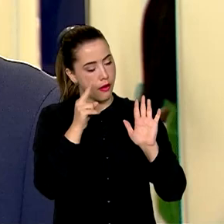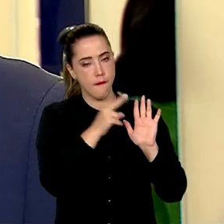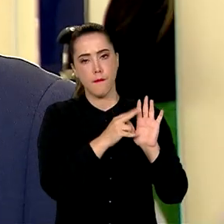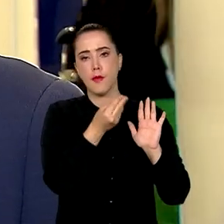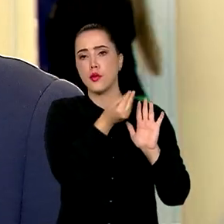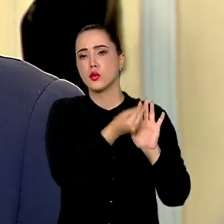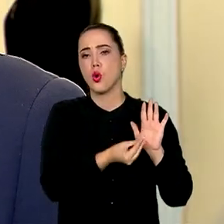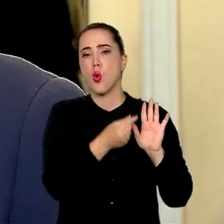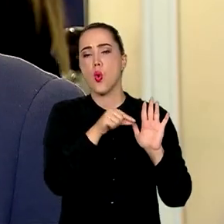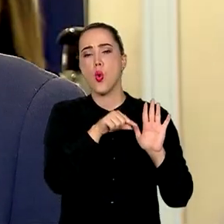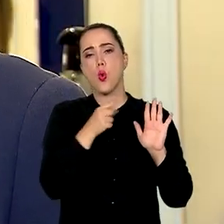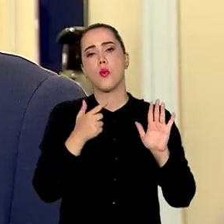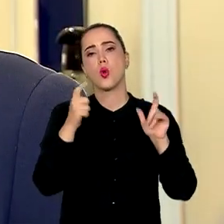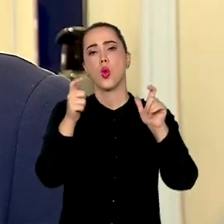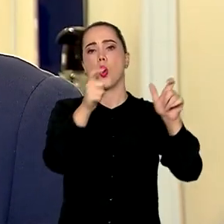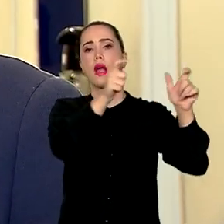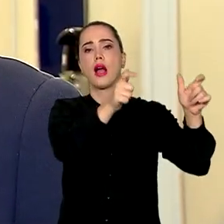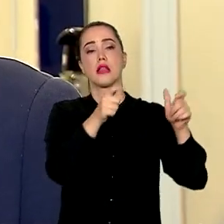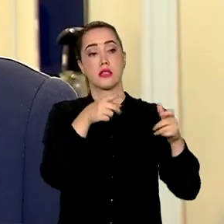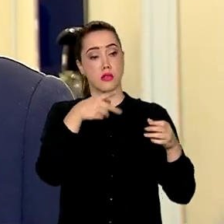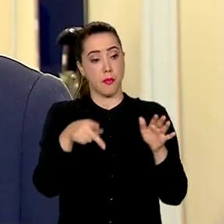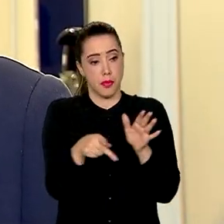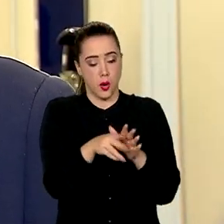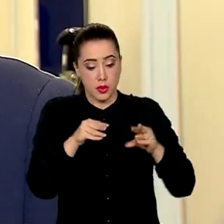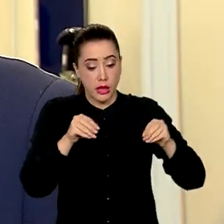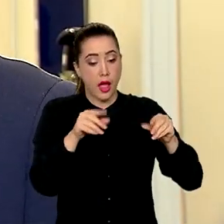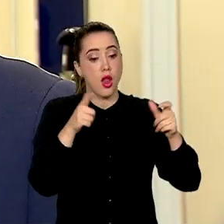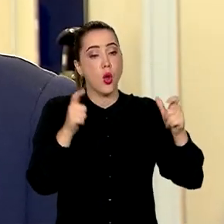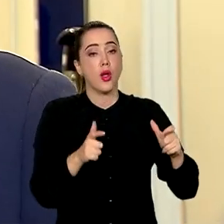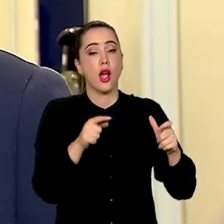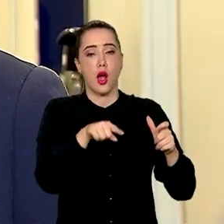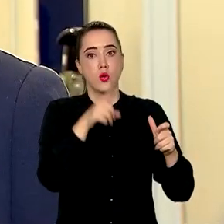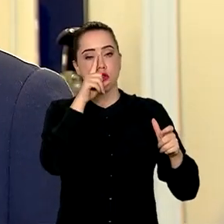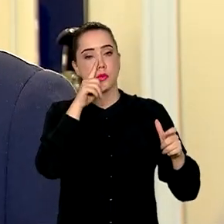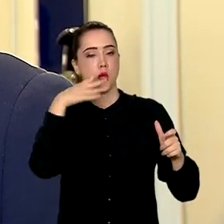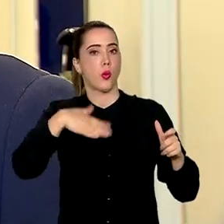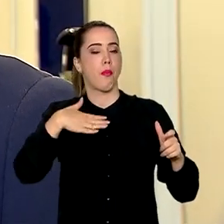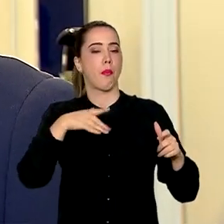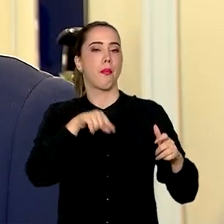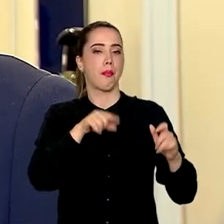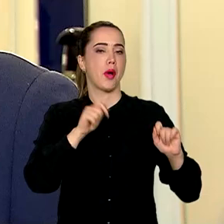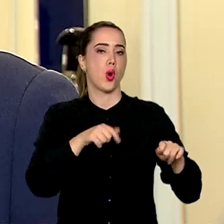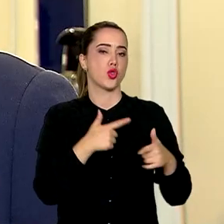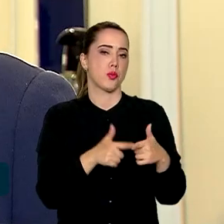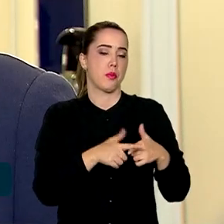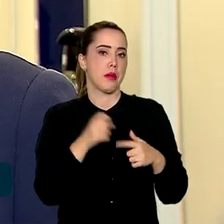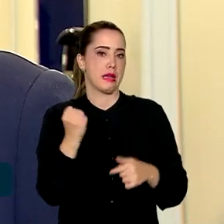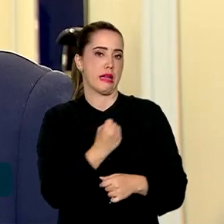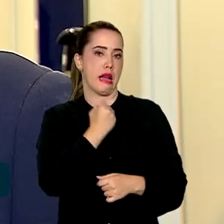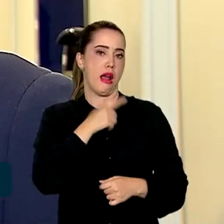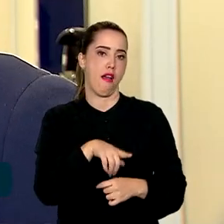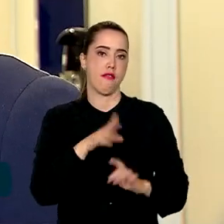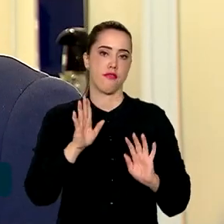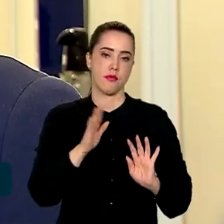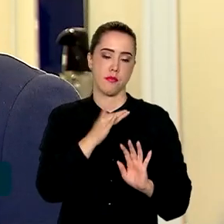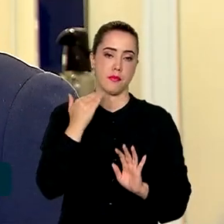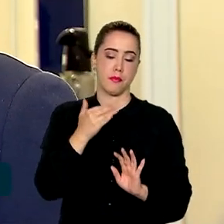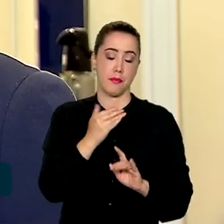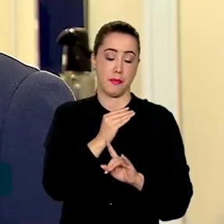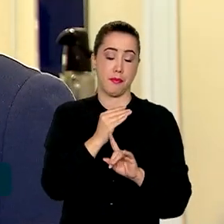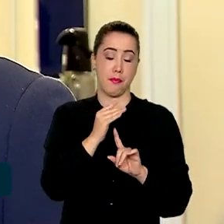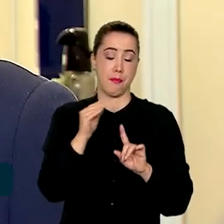quais são as nossas áreas de risco. Quais são as possibilidades de ocorrer um evento dentro do município que seja danoso à sociedade.